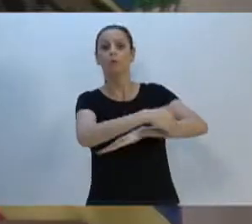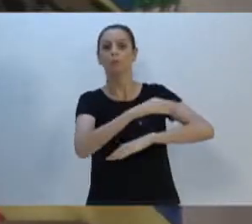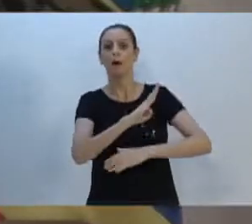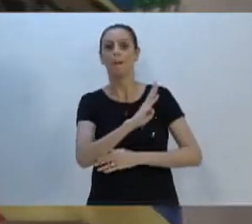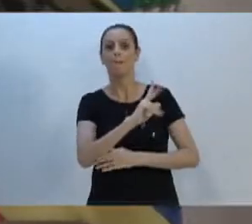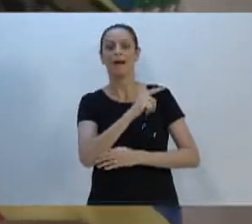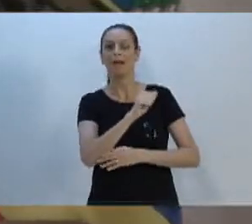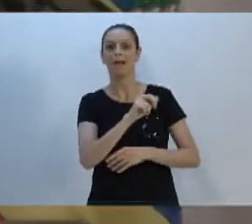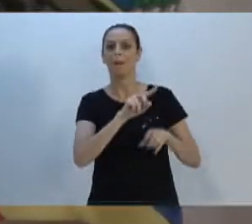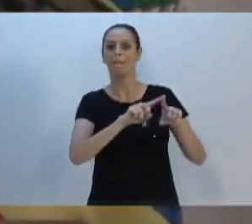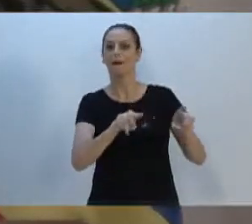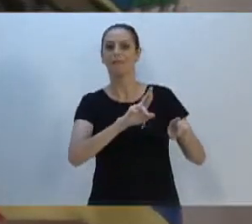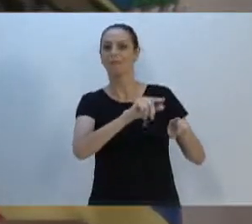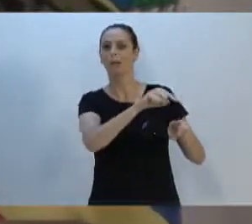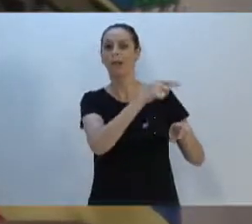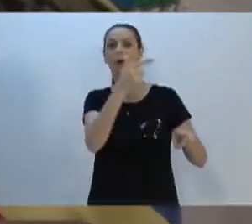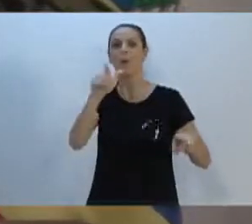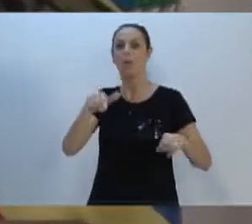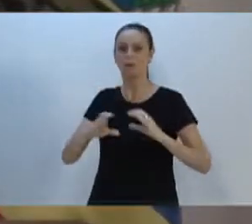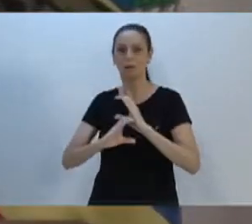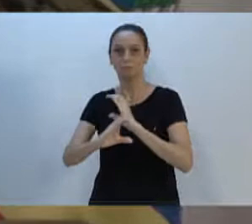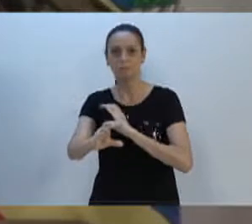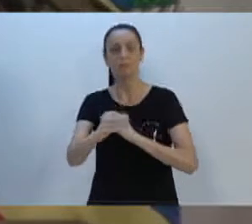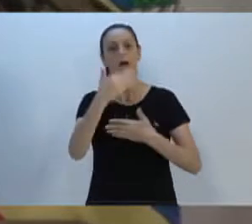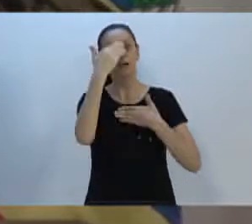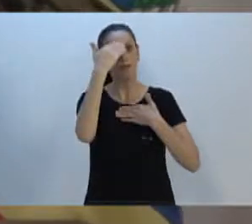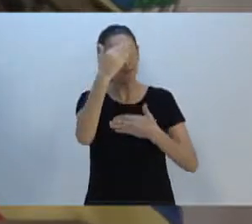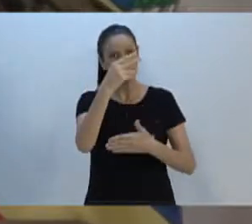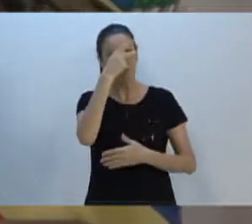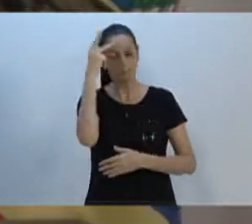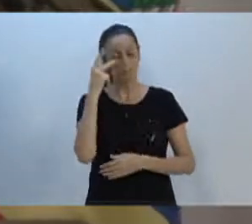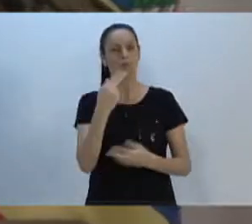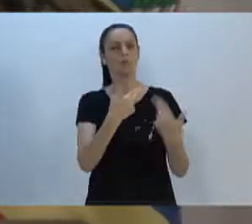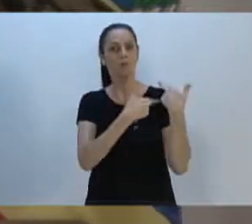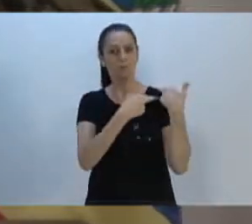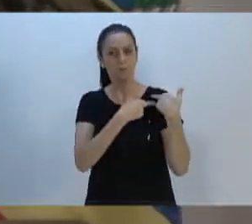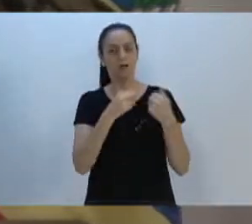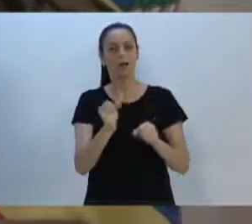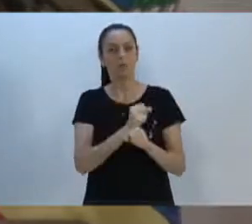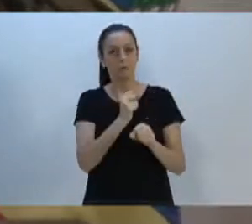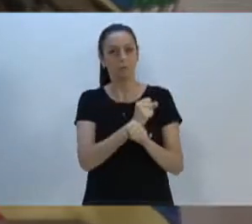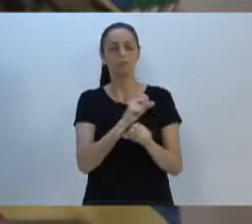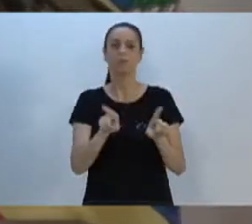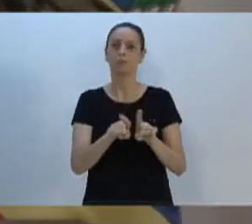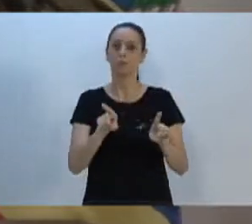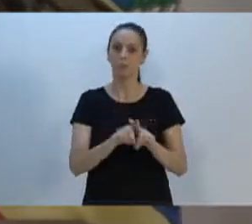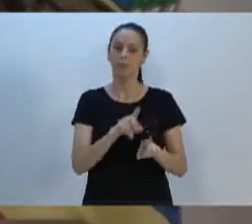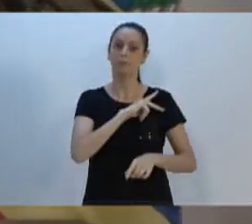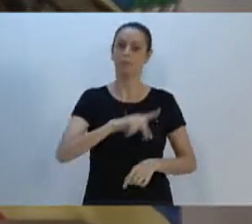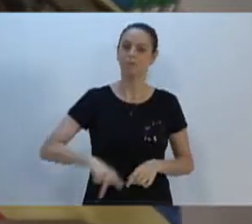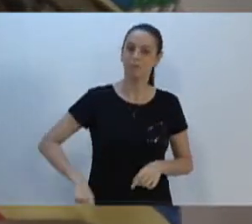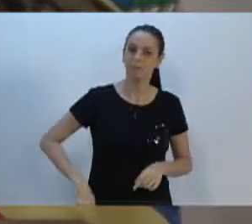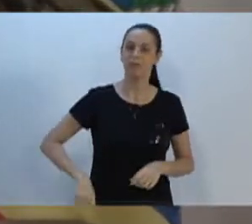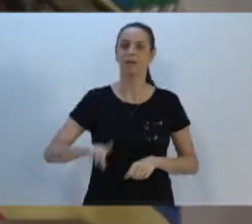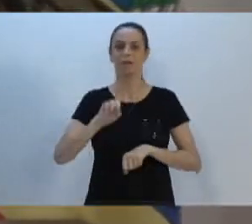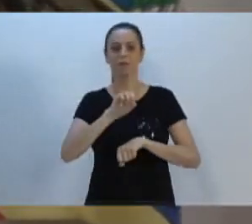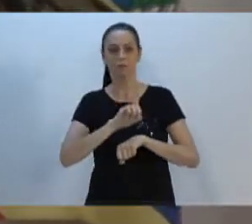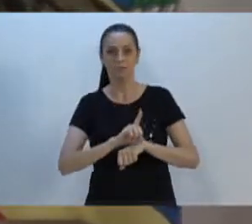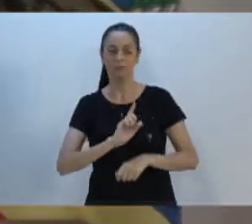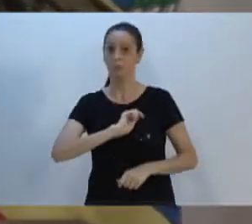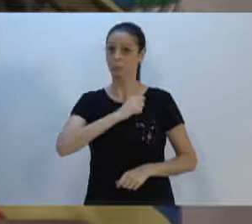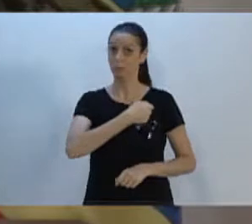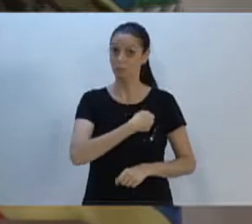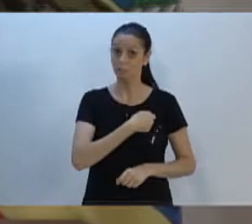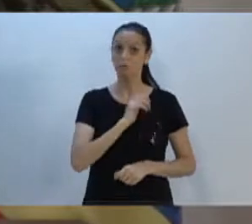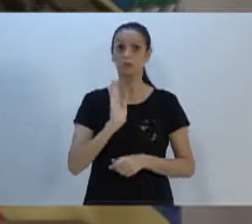Então agradeço a toda a equipe dos serviços urbanos, presidente, diretor que prontamente nos atendeu, fiscal Bilal, e sanou o